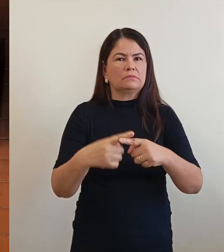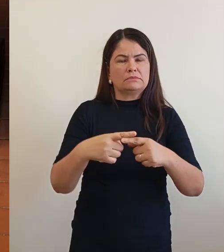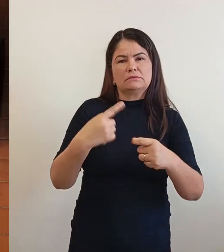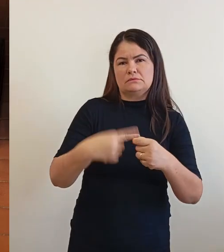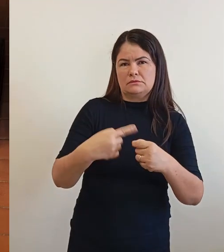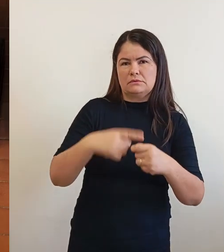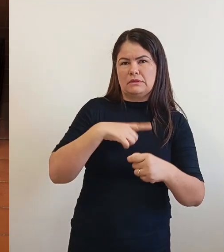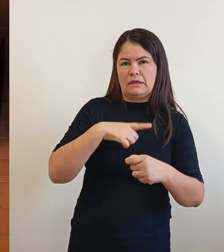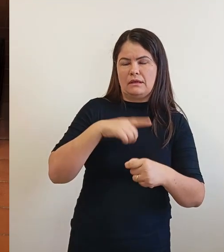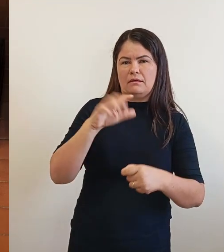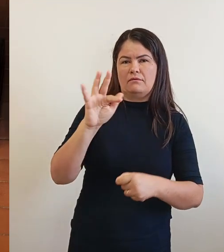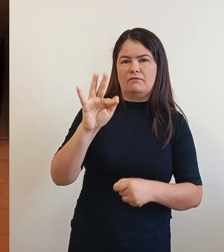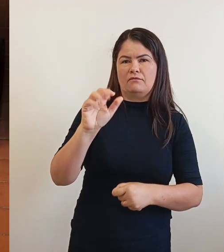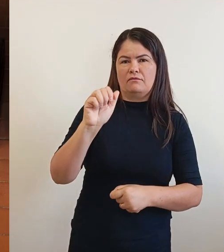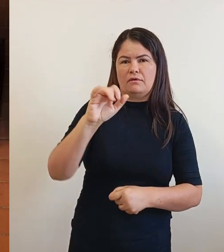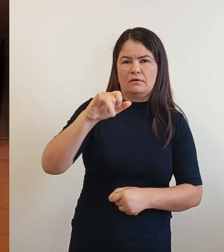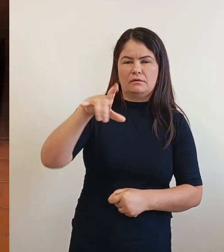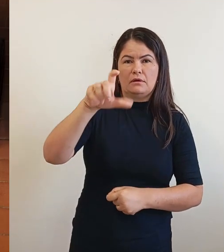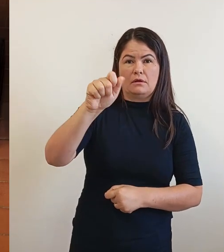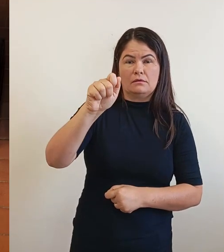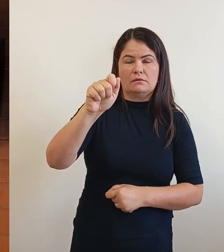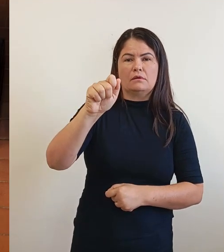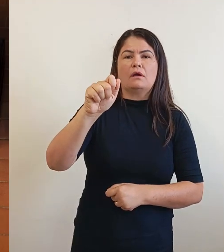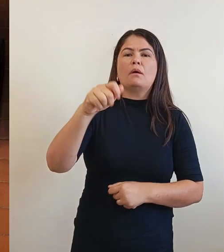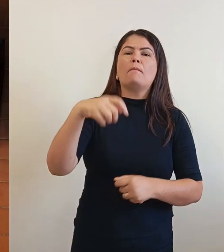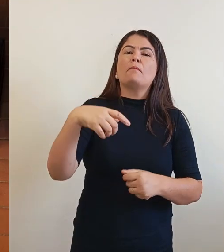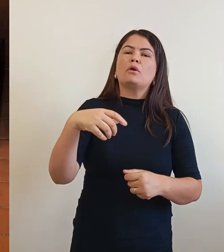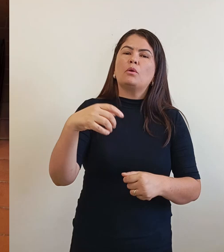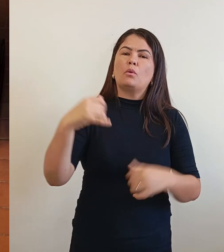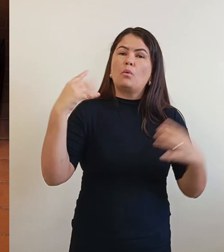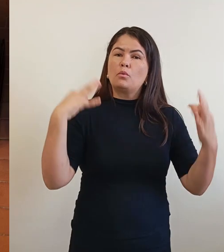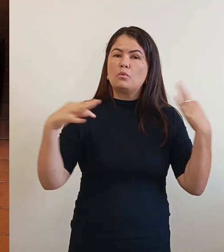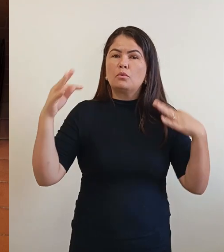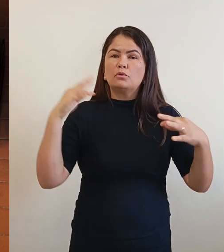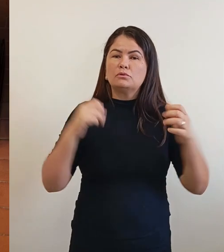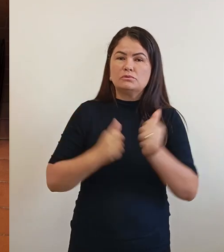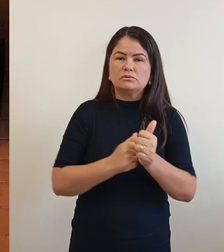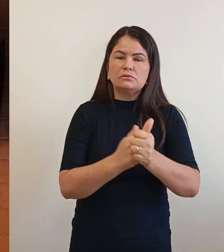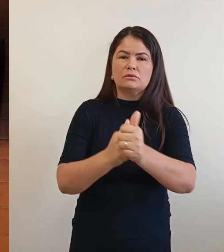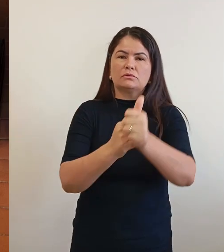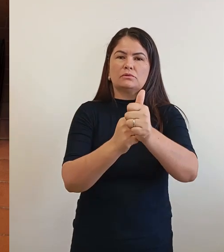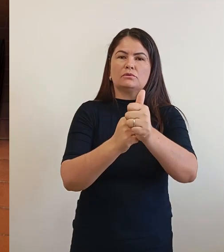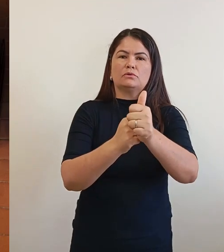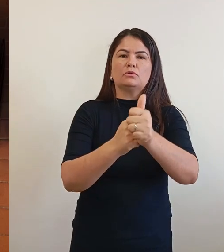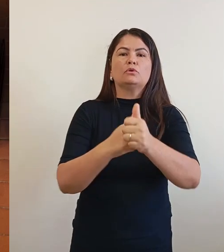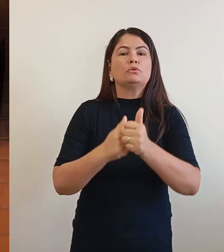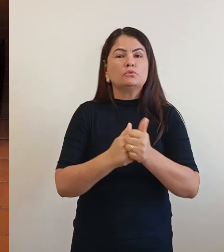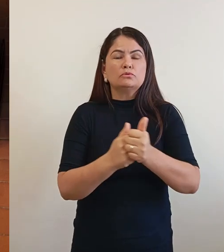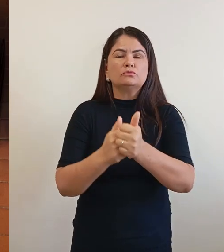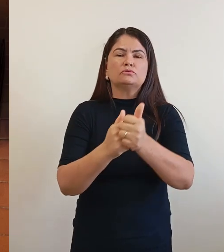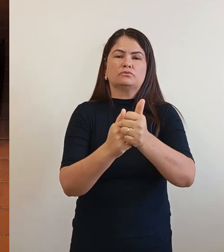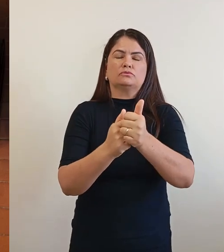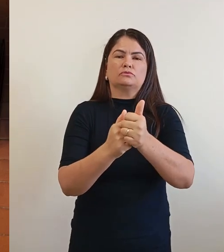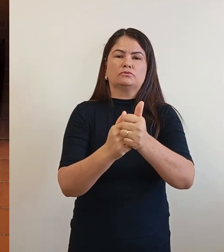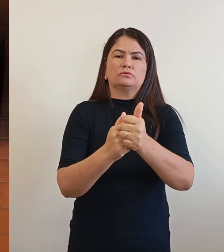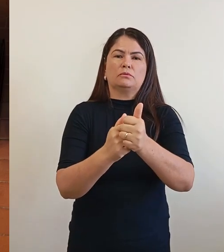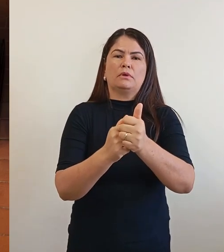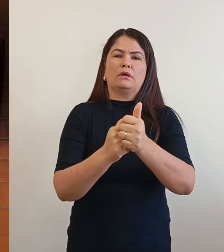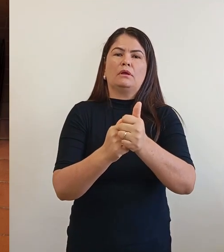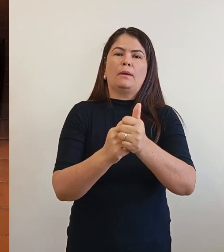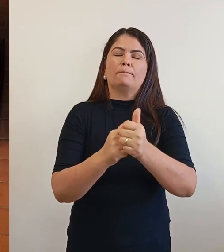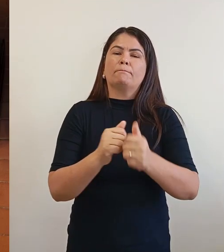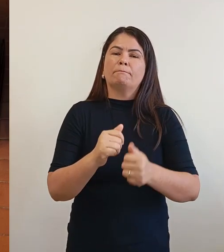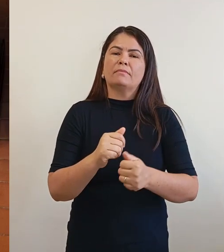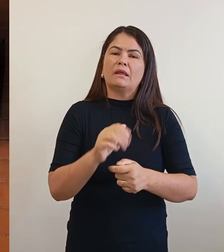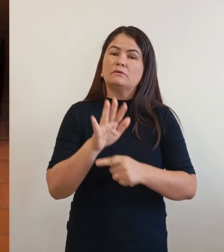ficam só para as pessoas que têm baixa visão, poder estar direcionando ele até onde ele almeja